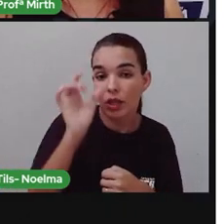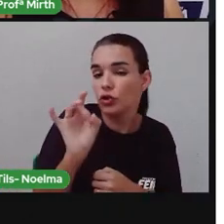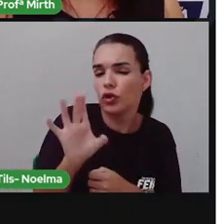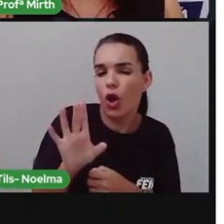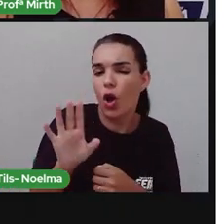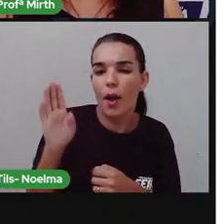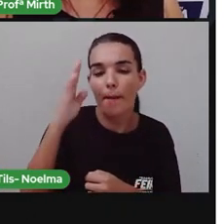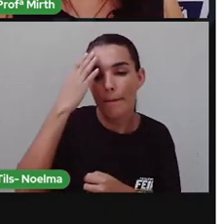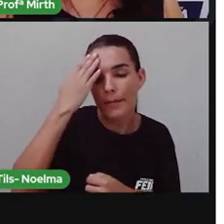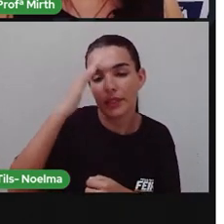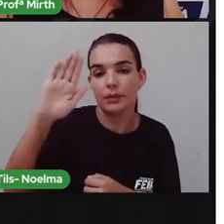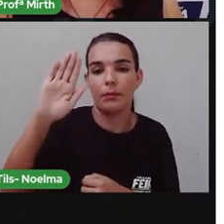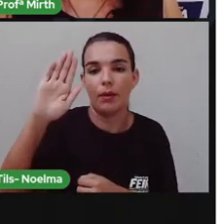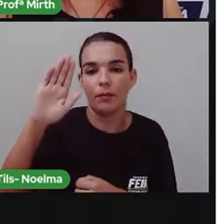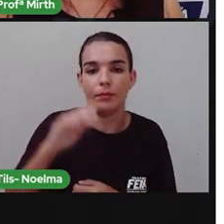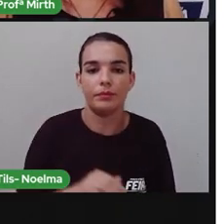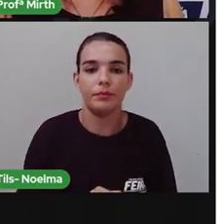pessoa.